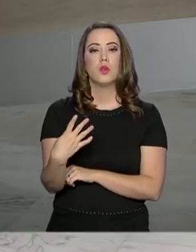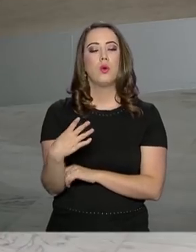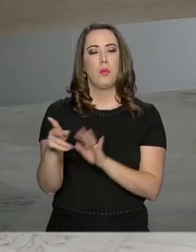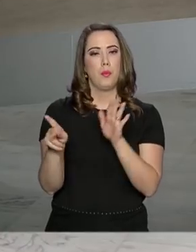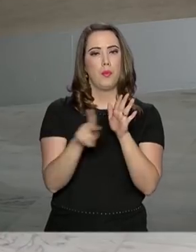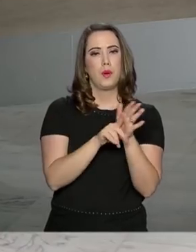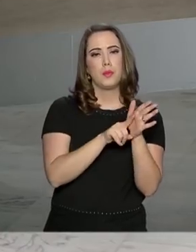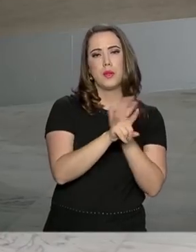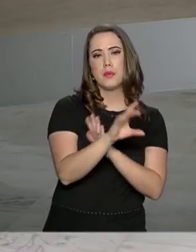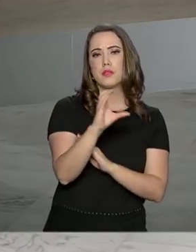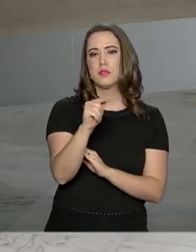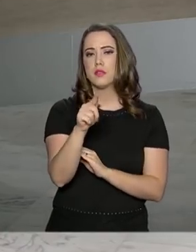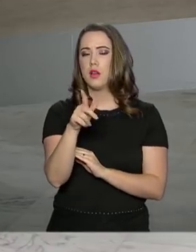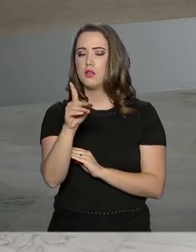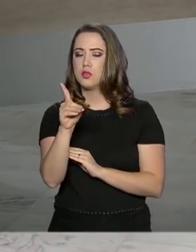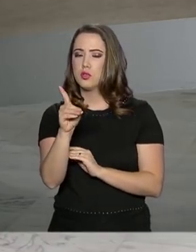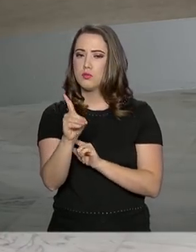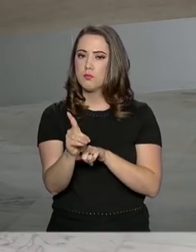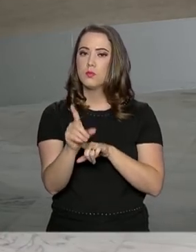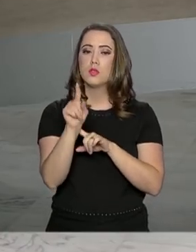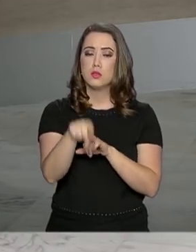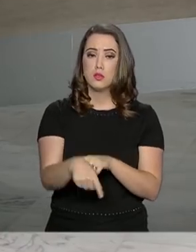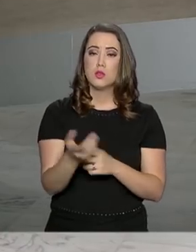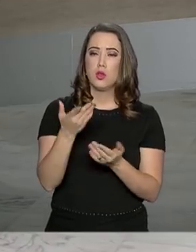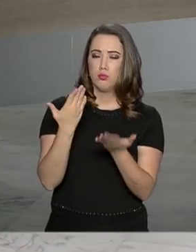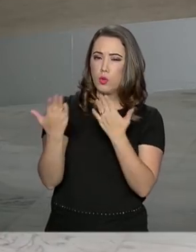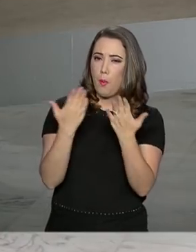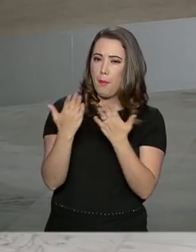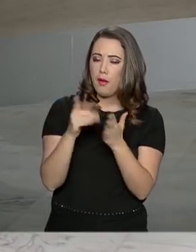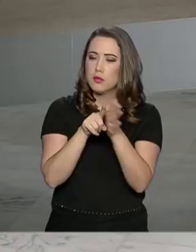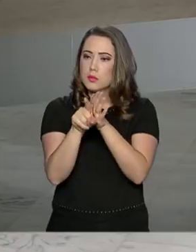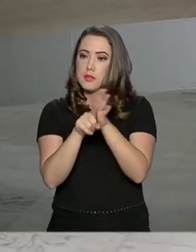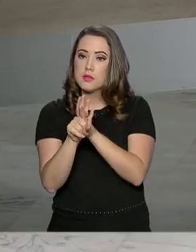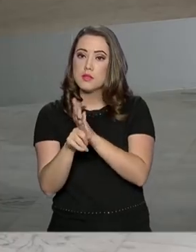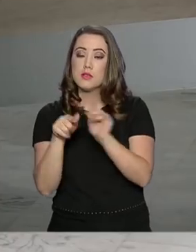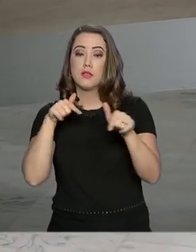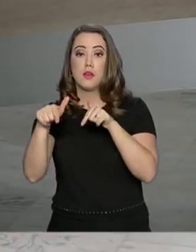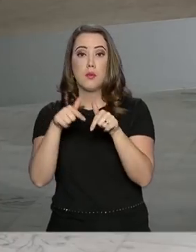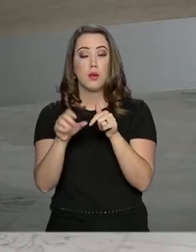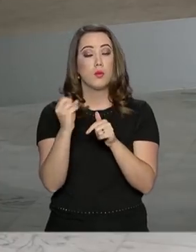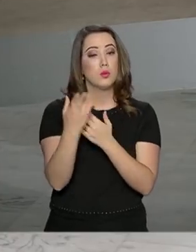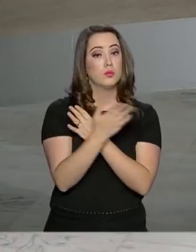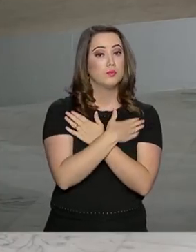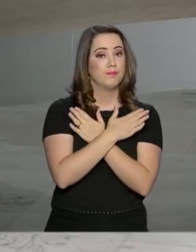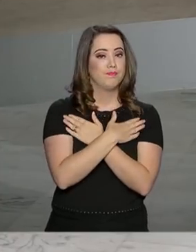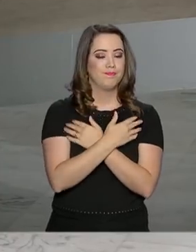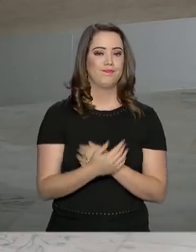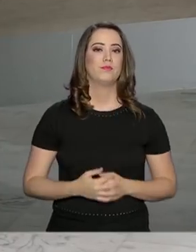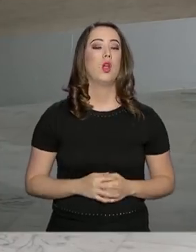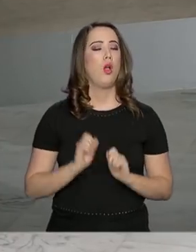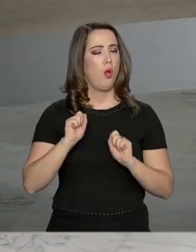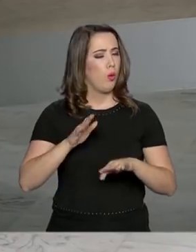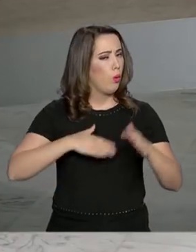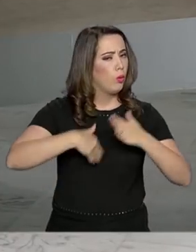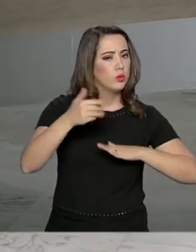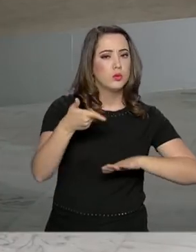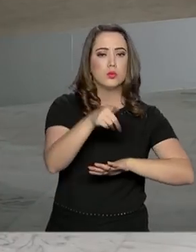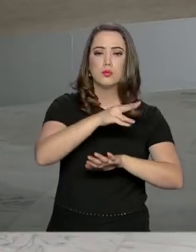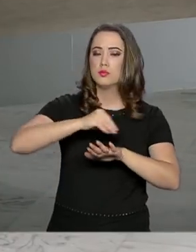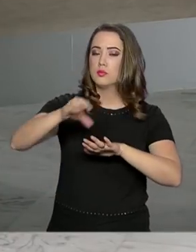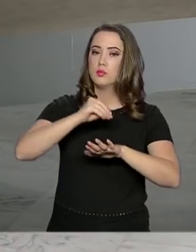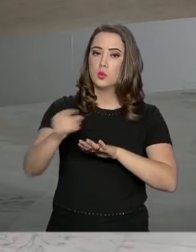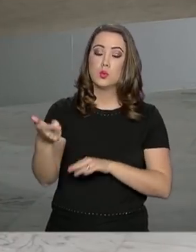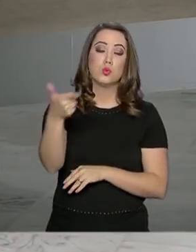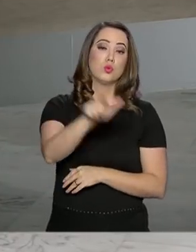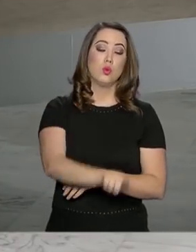CAGED, o Cadastro Geral de Empregados e Desempregados do Ministério da Economia. A gente pode voltar a qualquer momento com